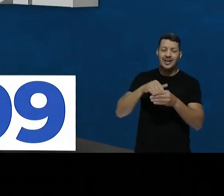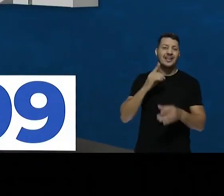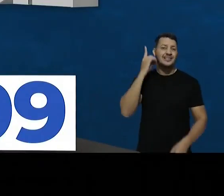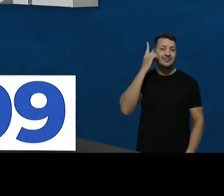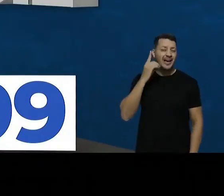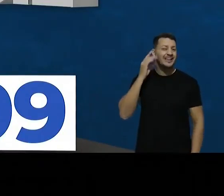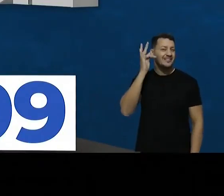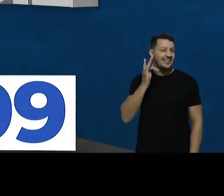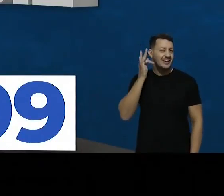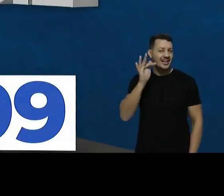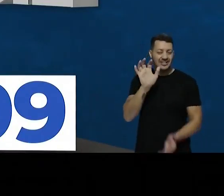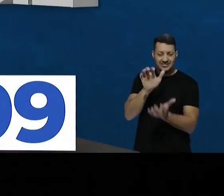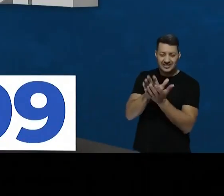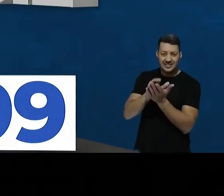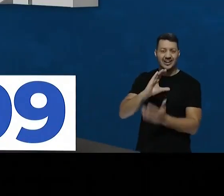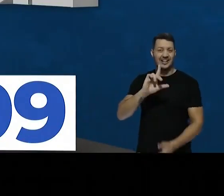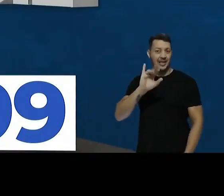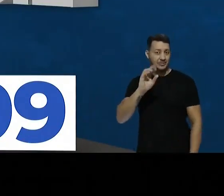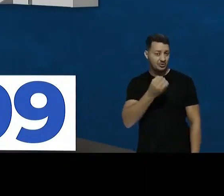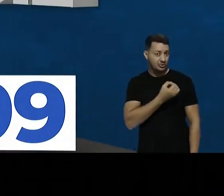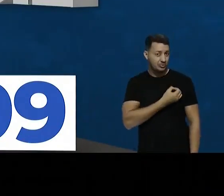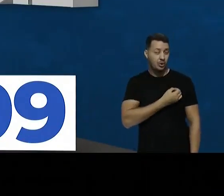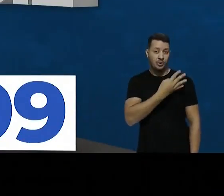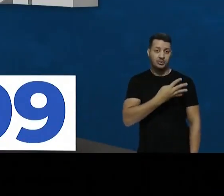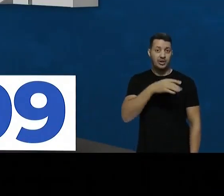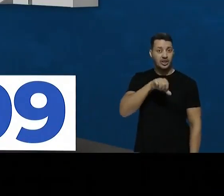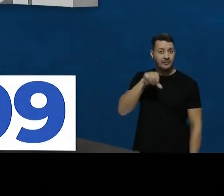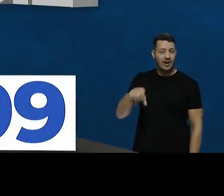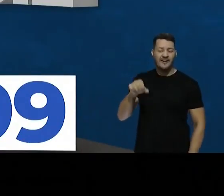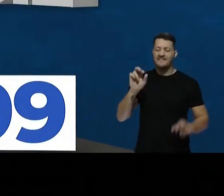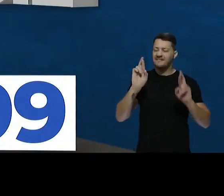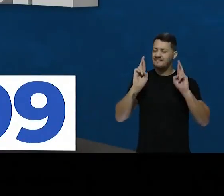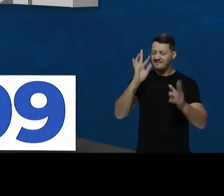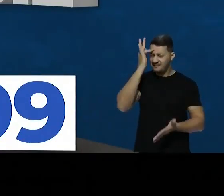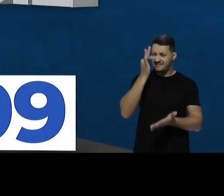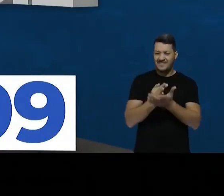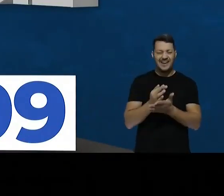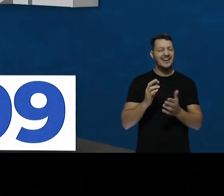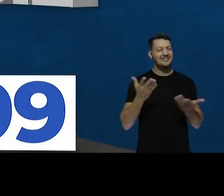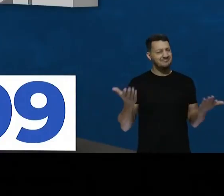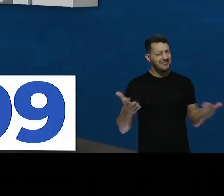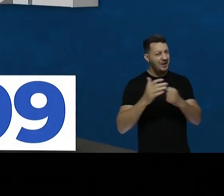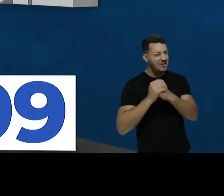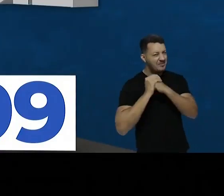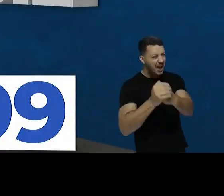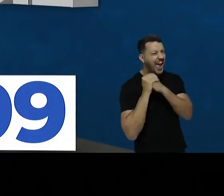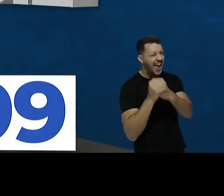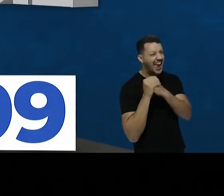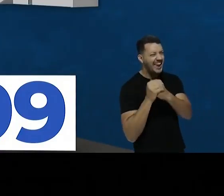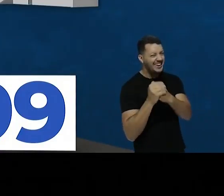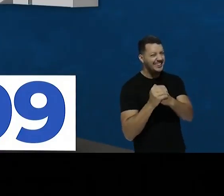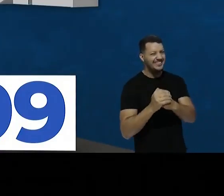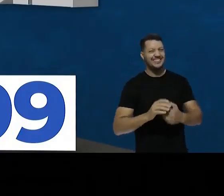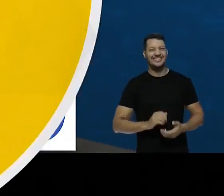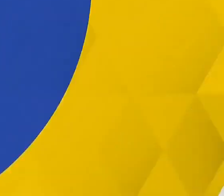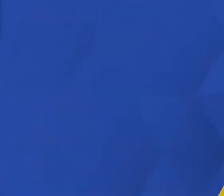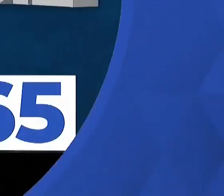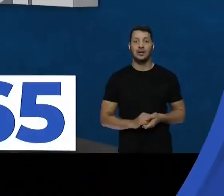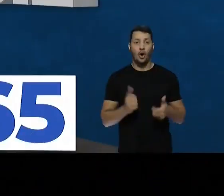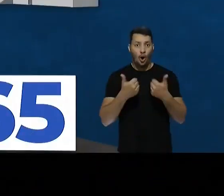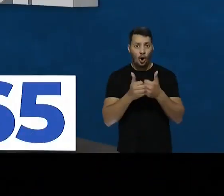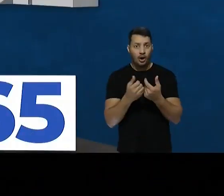Deputado Federal, Clébio Lopes Jacaré, 44,99. Com fé e esperança, 44,99. Amém, amém?